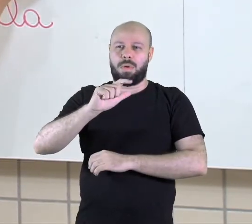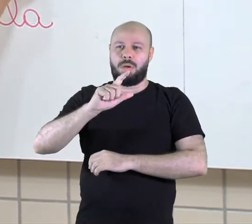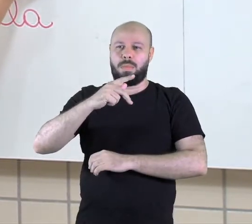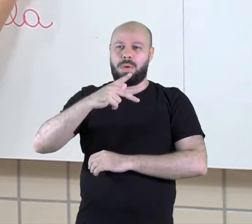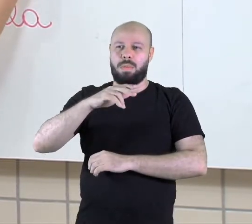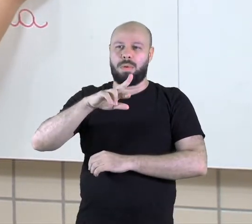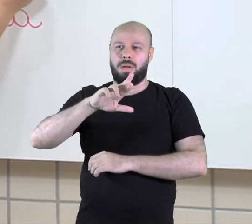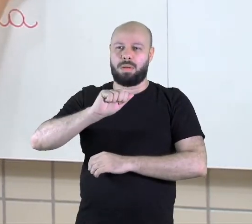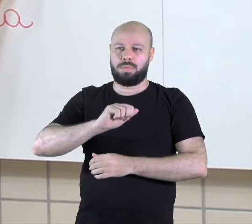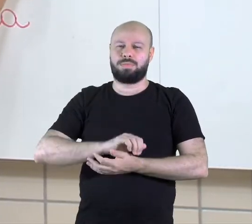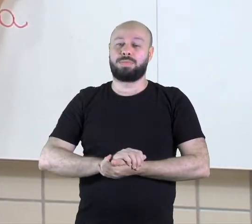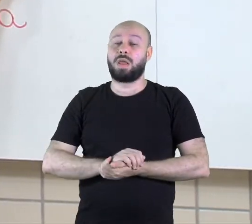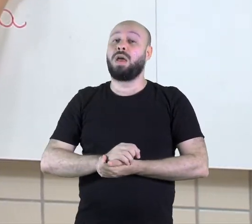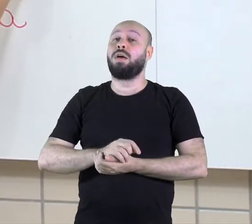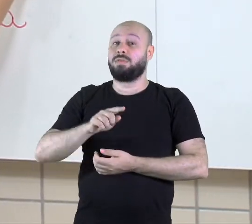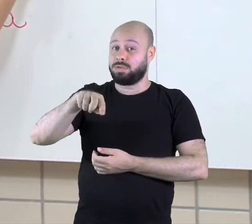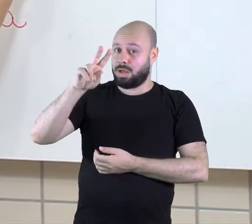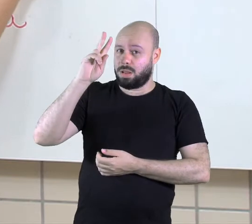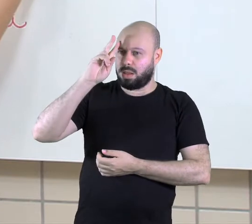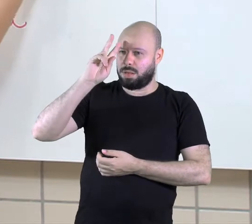lembrar, ó.